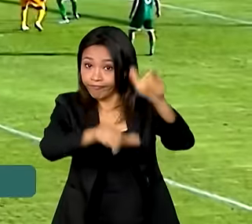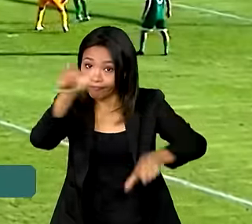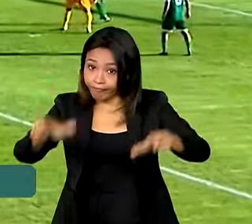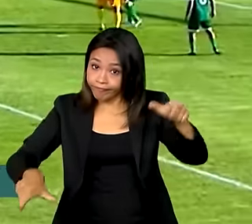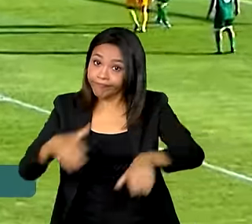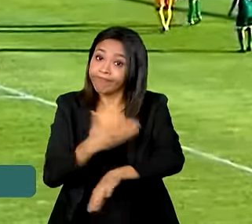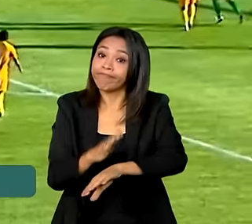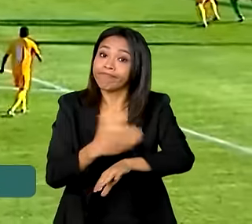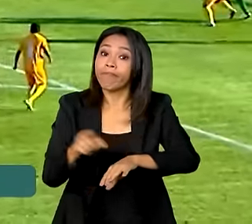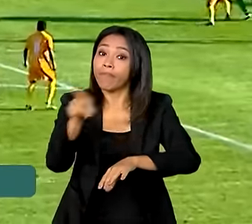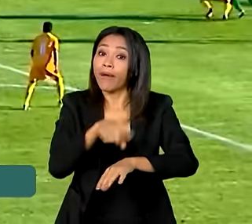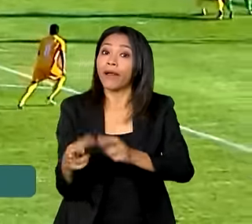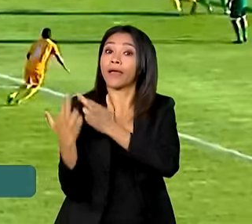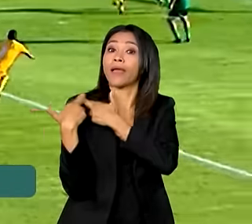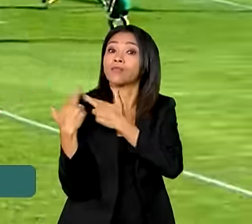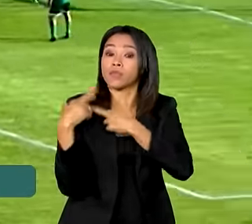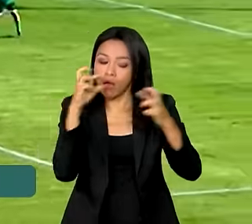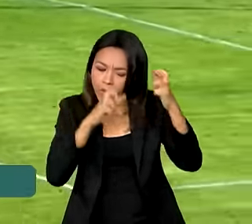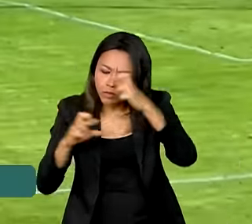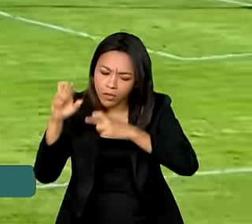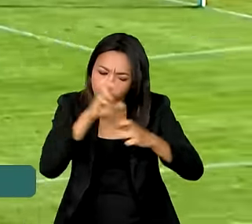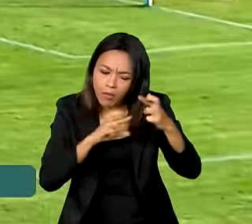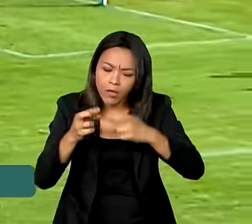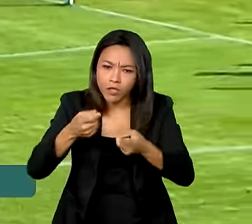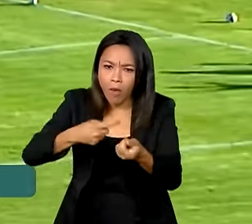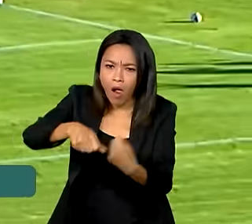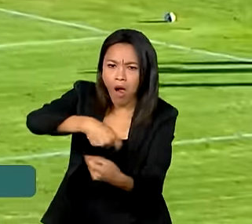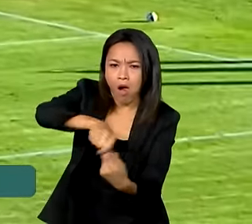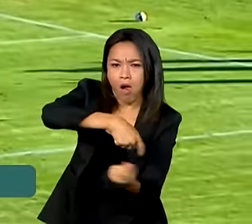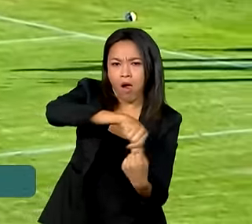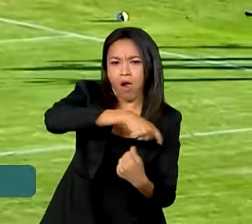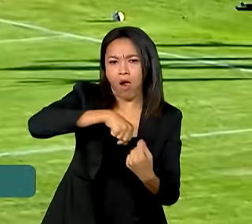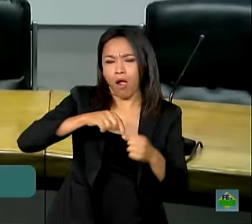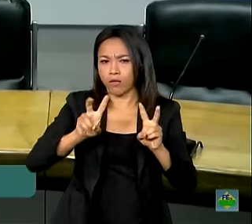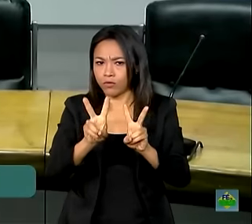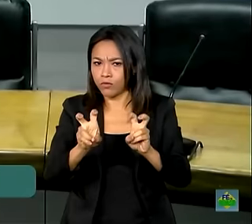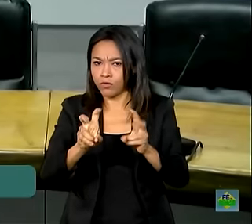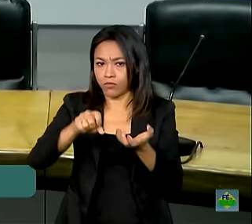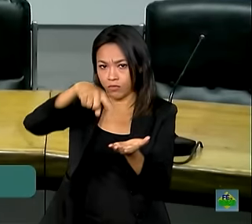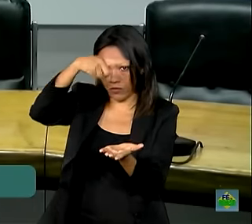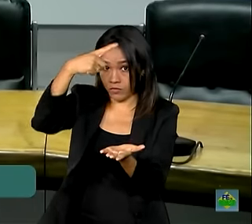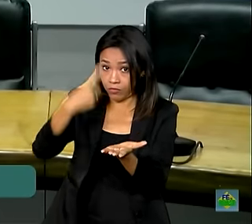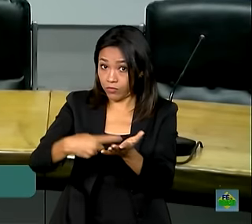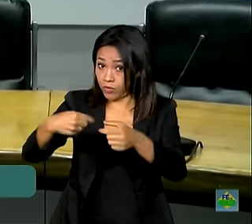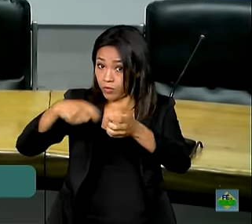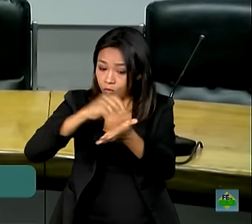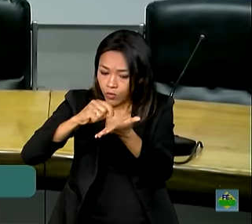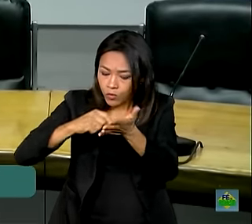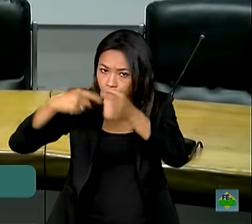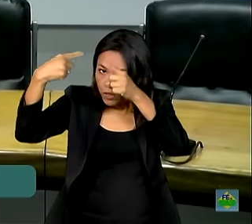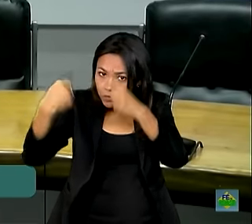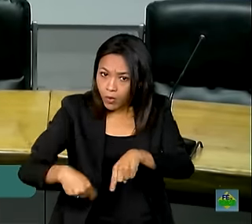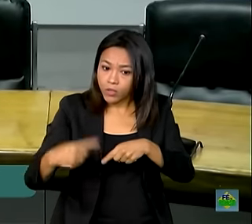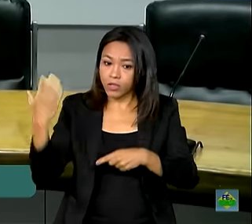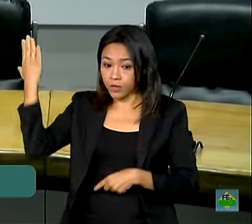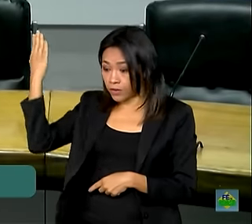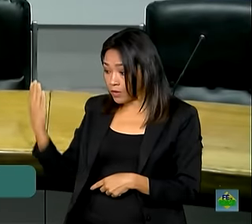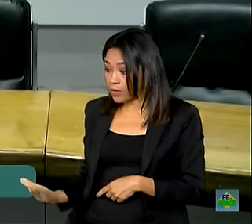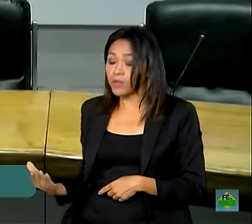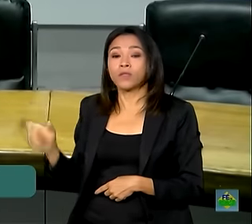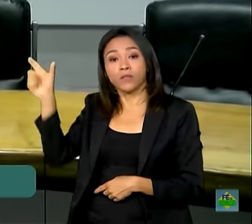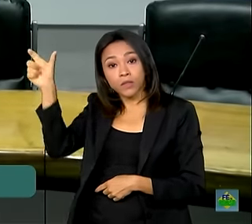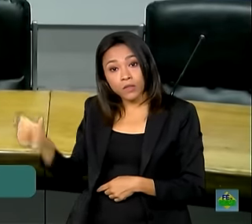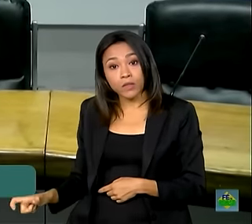pelo monitoramento das movimentações no setor de apostas esportivas. Para o representante do Ministério do Esporte, é